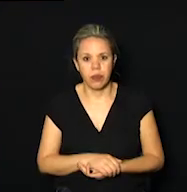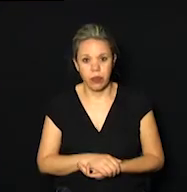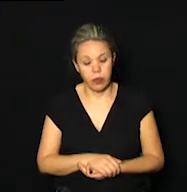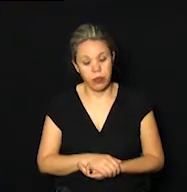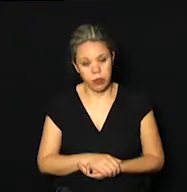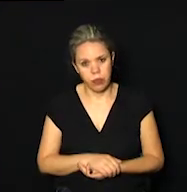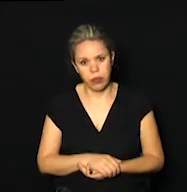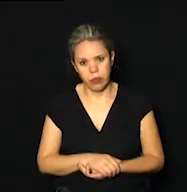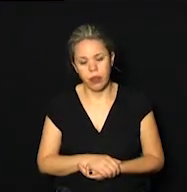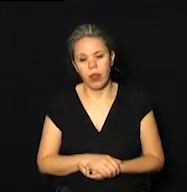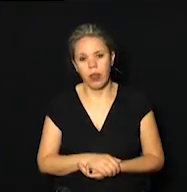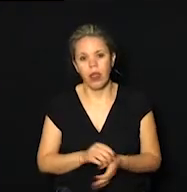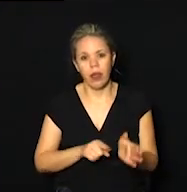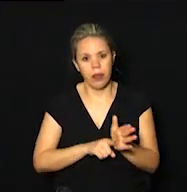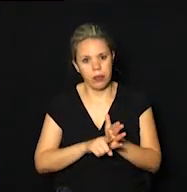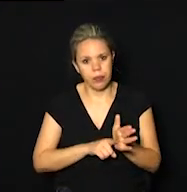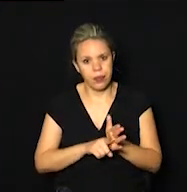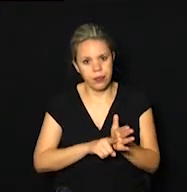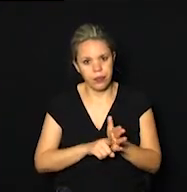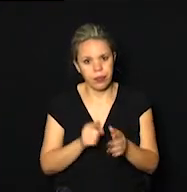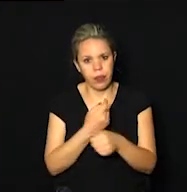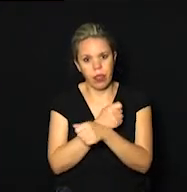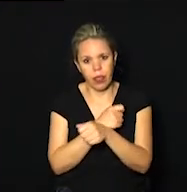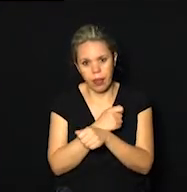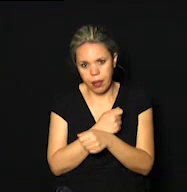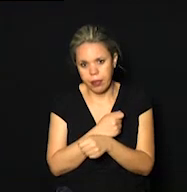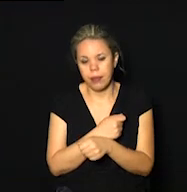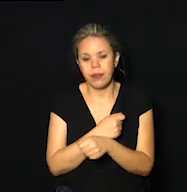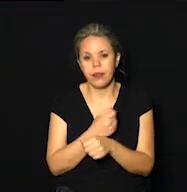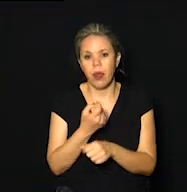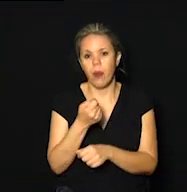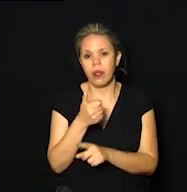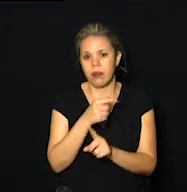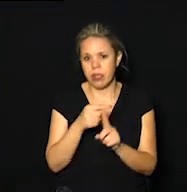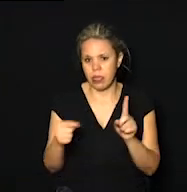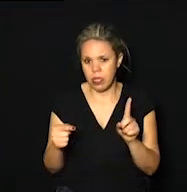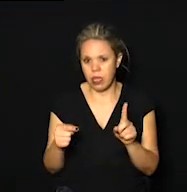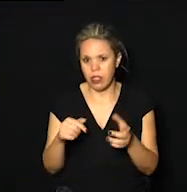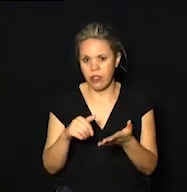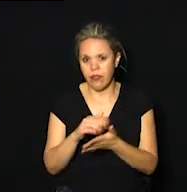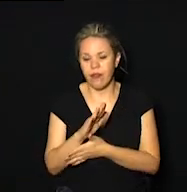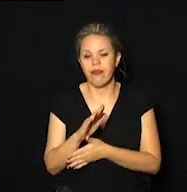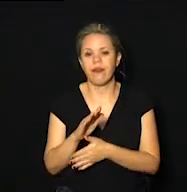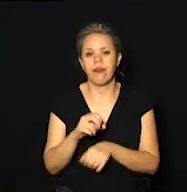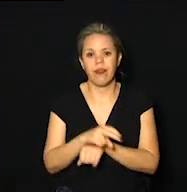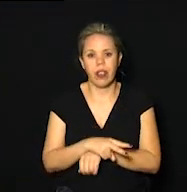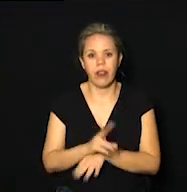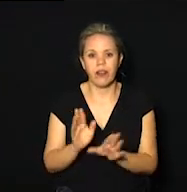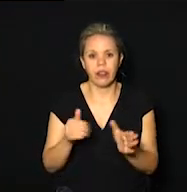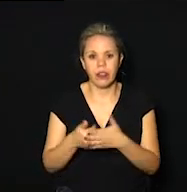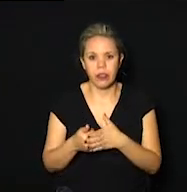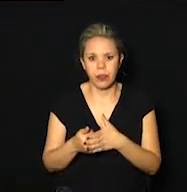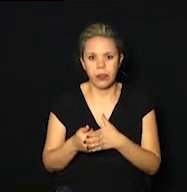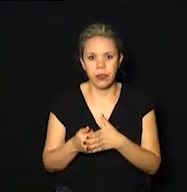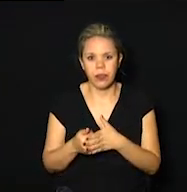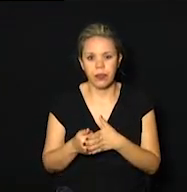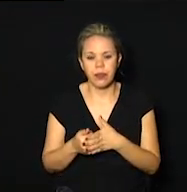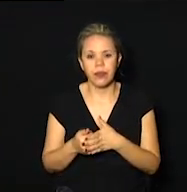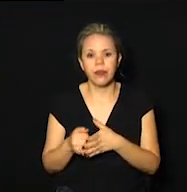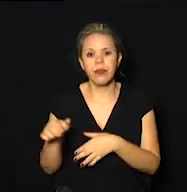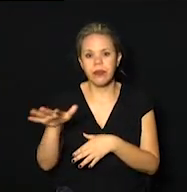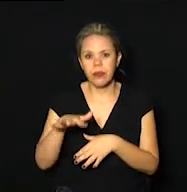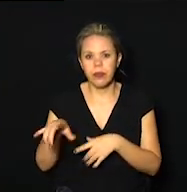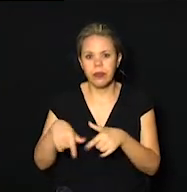olha só, segundo o Observatório da PUC, quase metade das vagas fechadas aqui em Campinas foram fechadas nos setores de